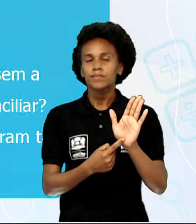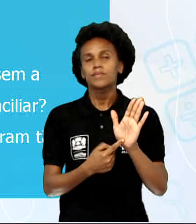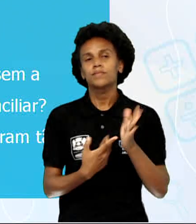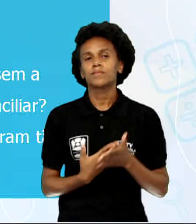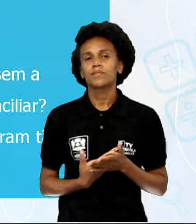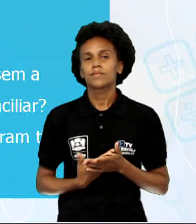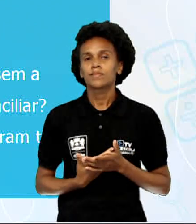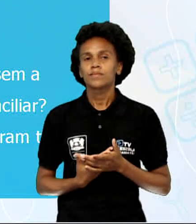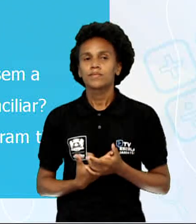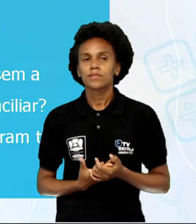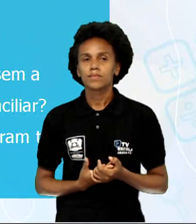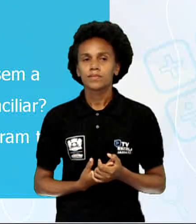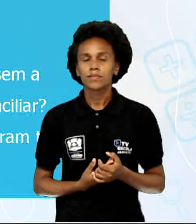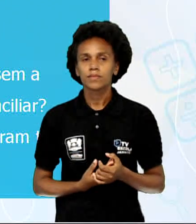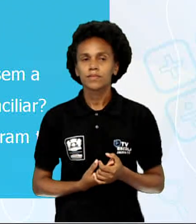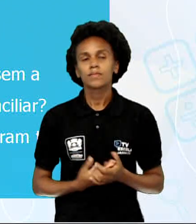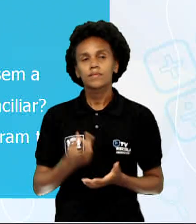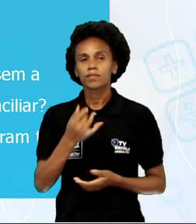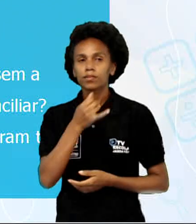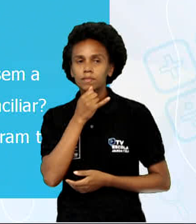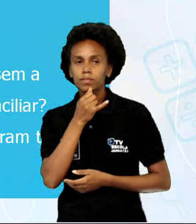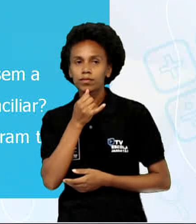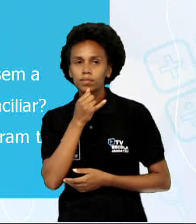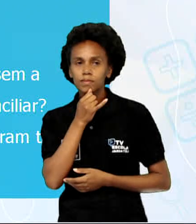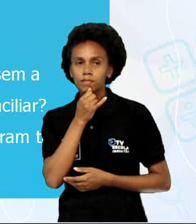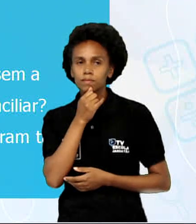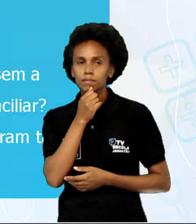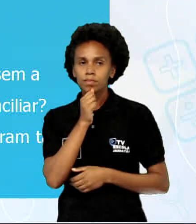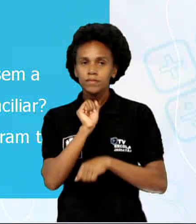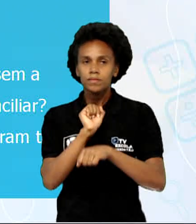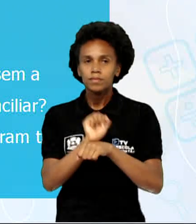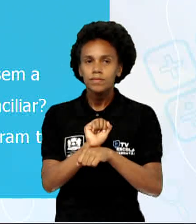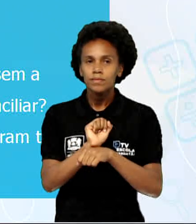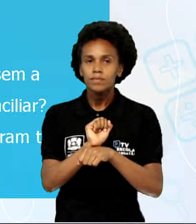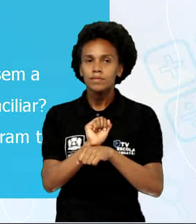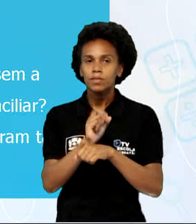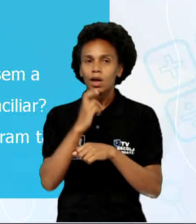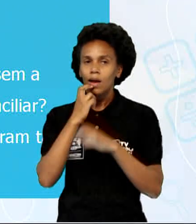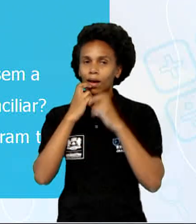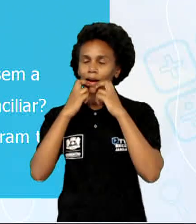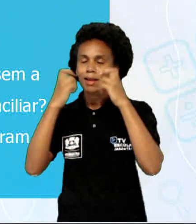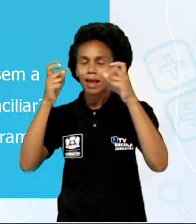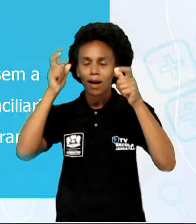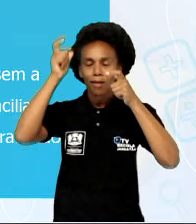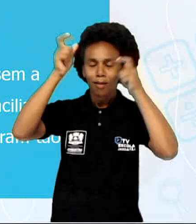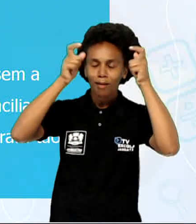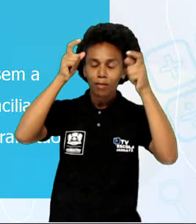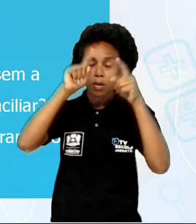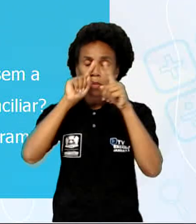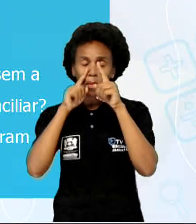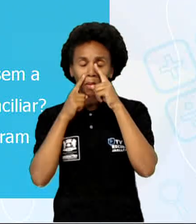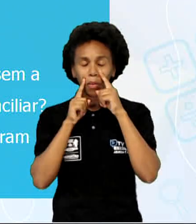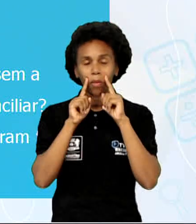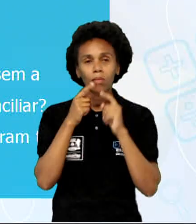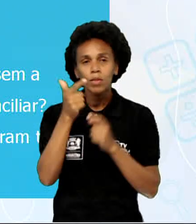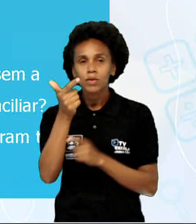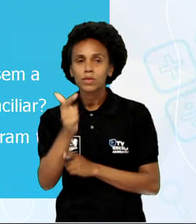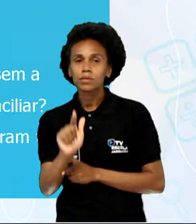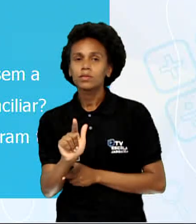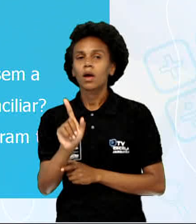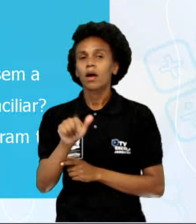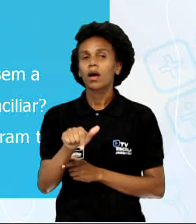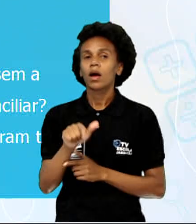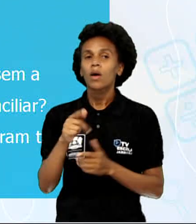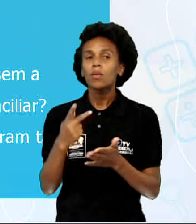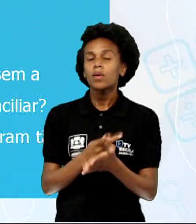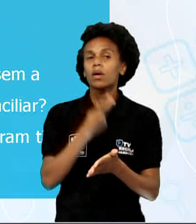montado. Aqui no exemplo tem interrompe, gritando, desesperada, começa a chorar de novo. Então, são orientações das